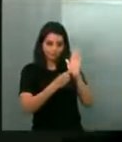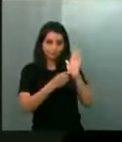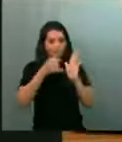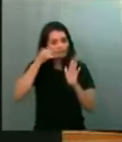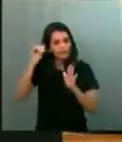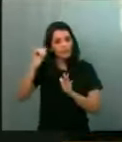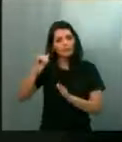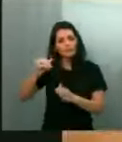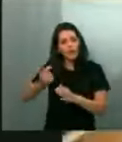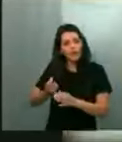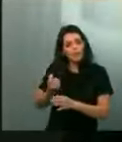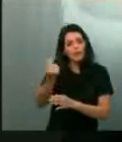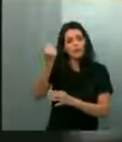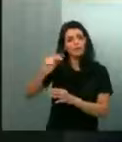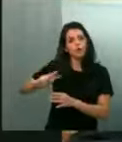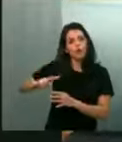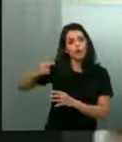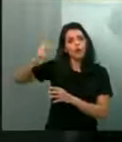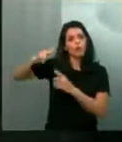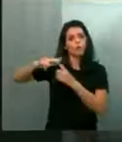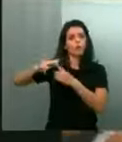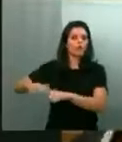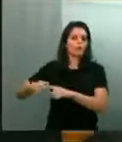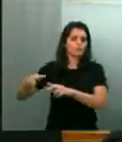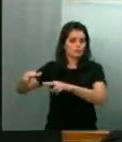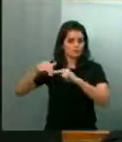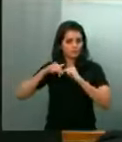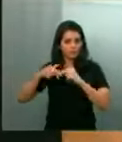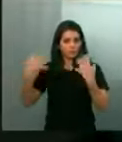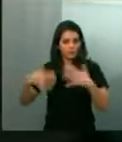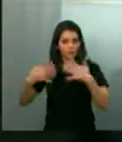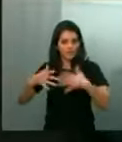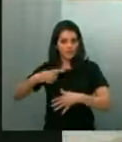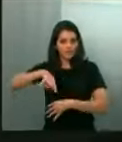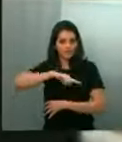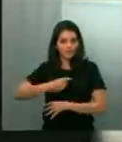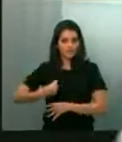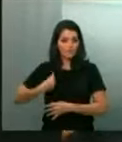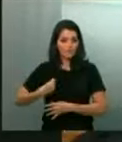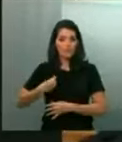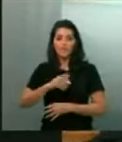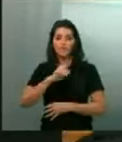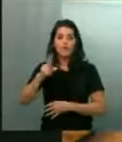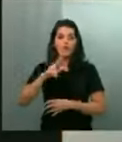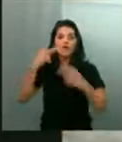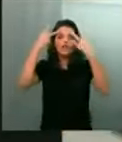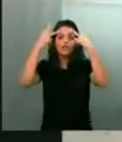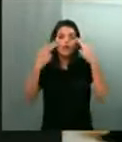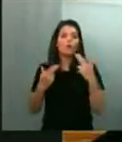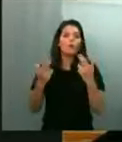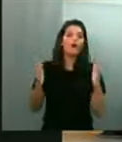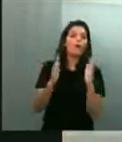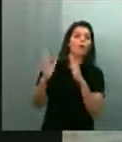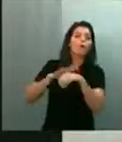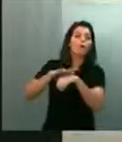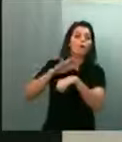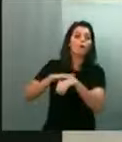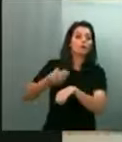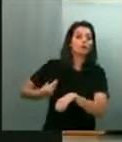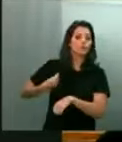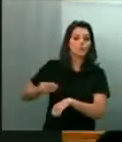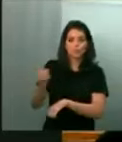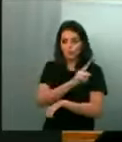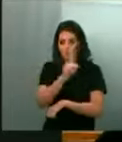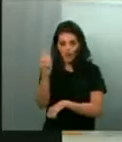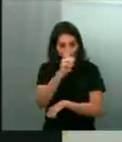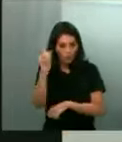Diante da circunstância dramática, excepcional que nós vivemos, não é uma situação normal. E o Brasil, já foi